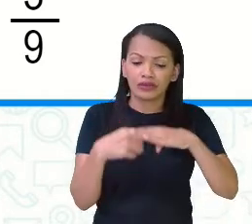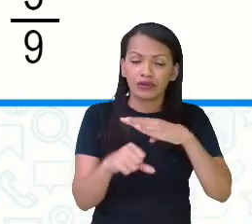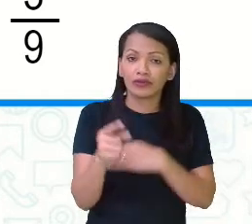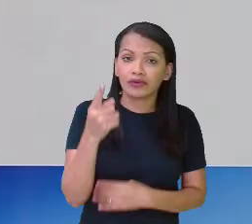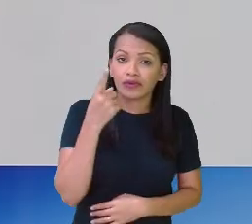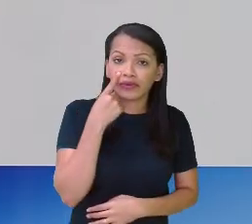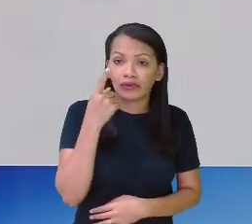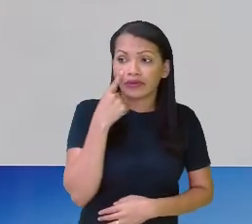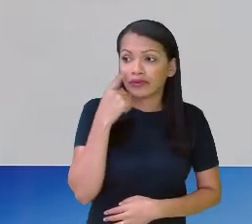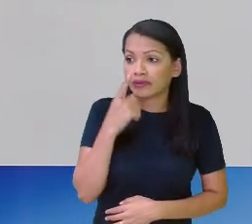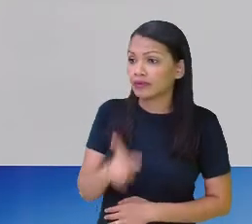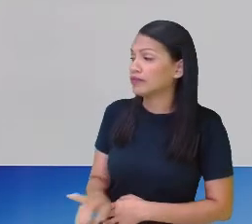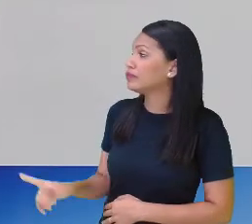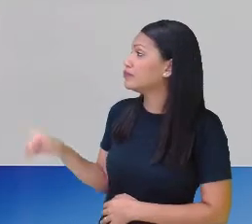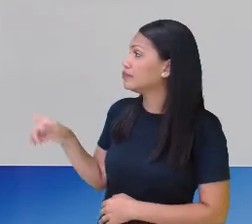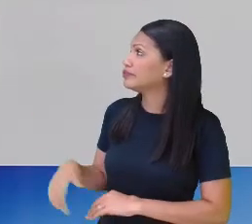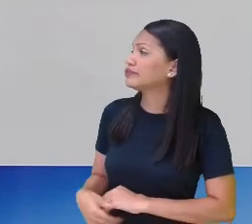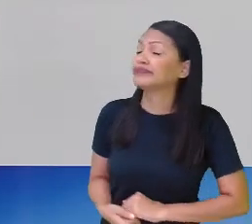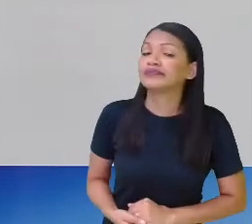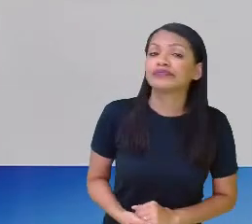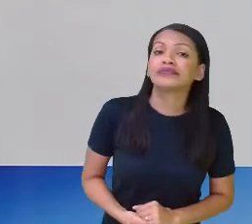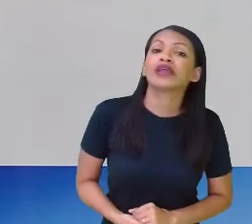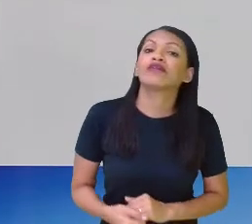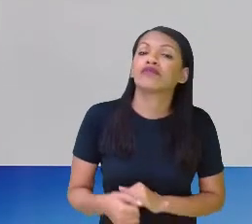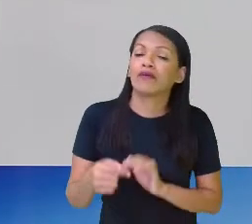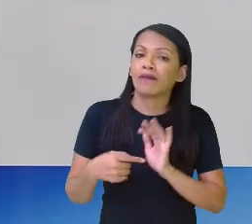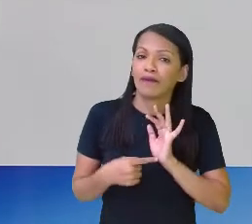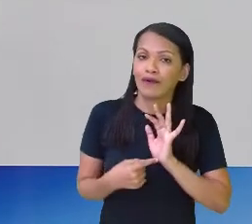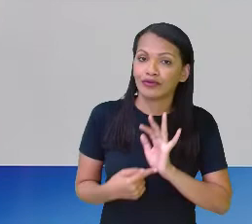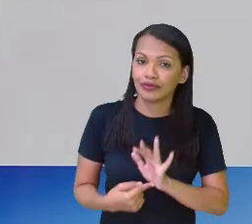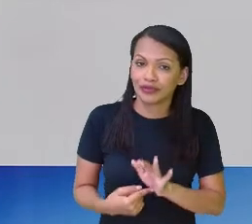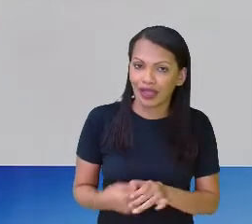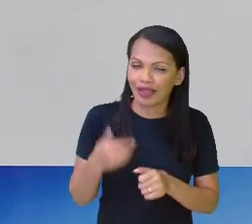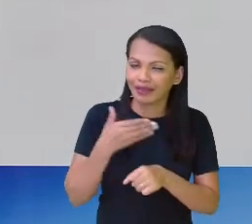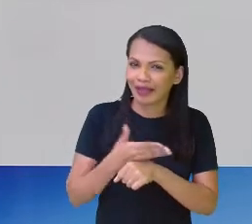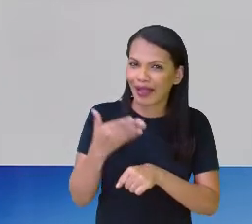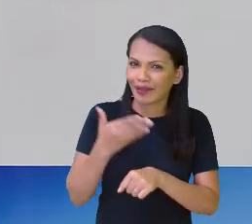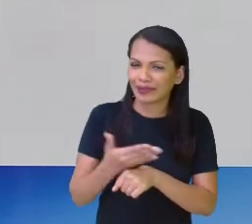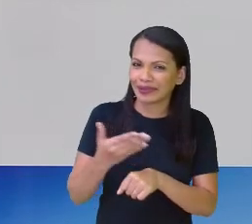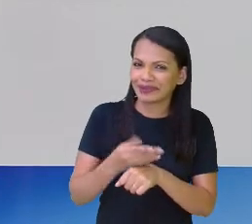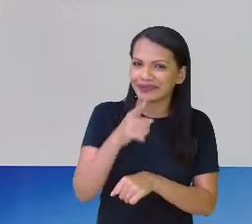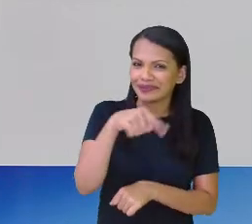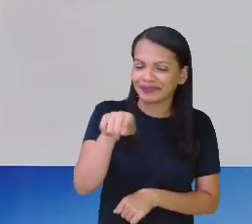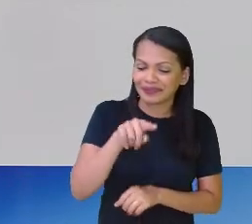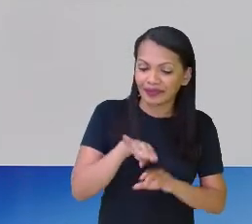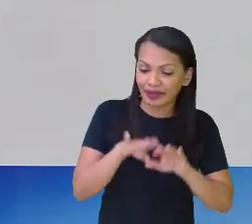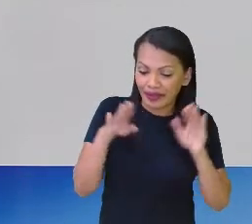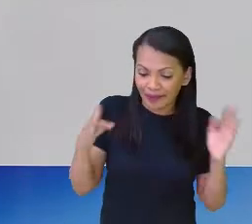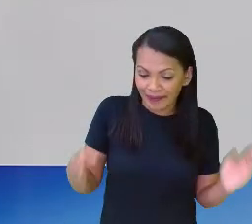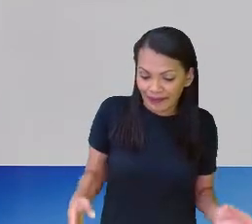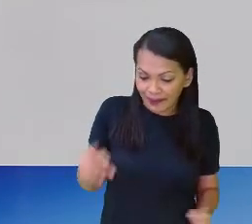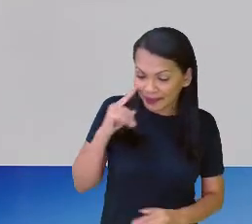Esses discos são maravilhosos para isso. E a gente vai fazer agora